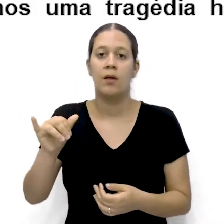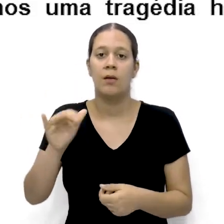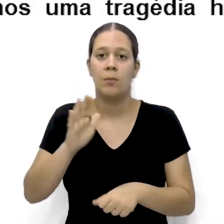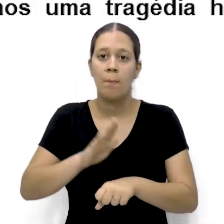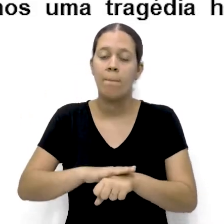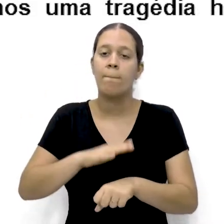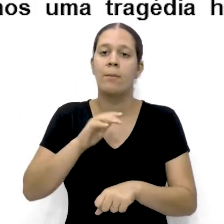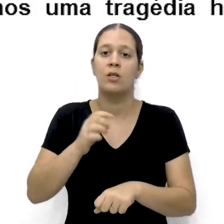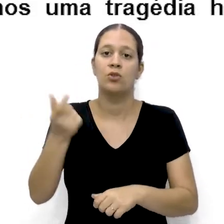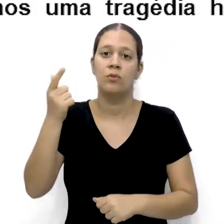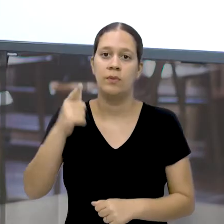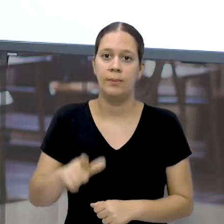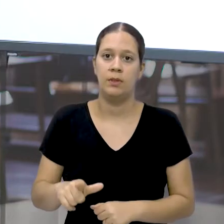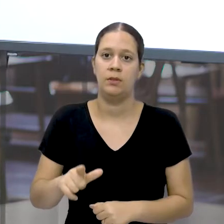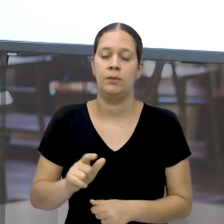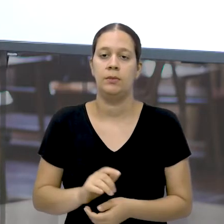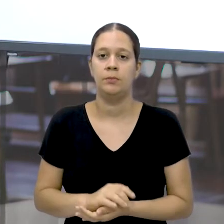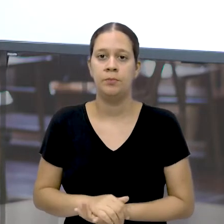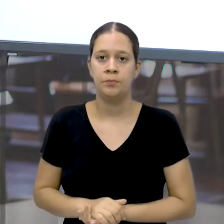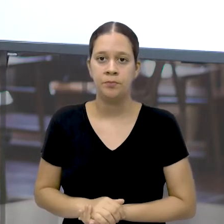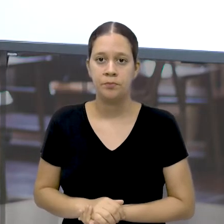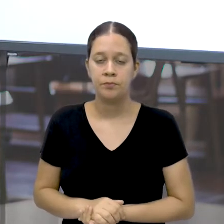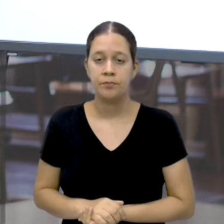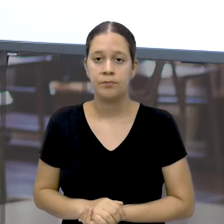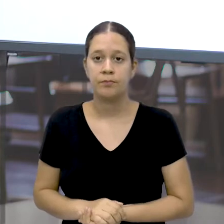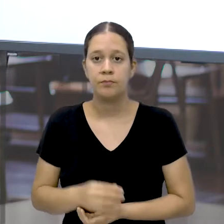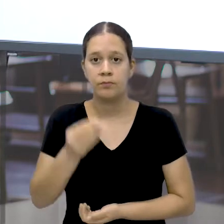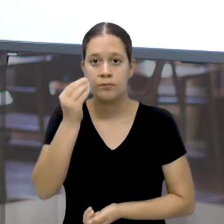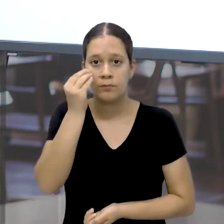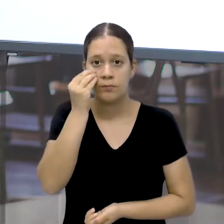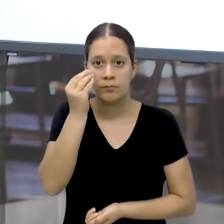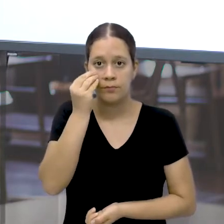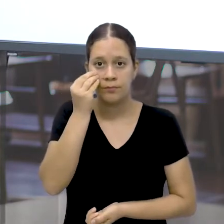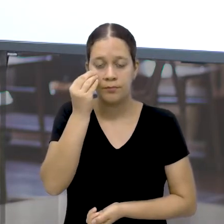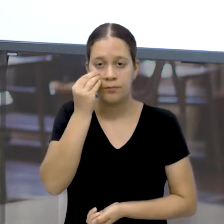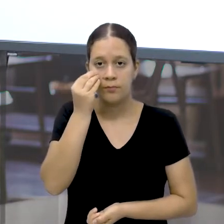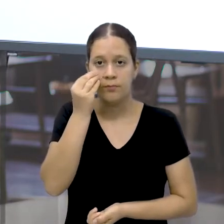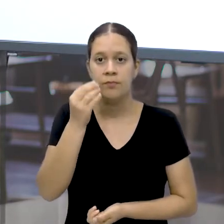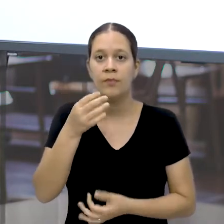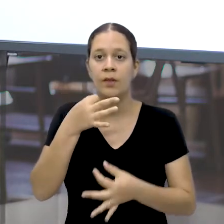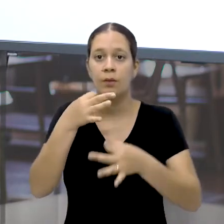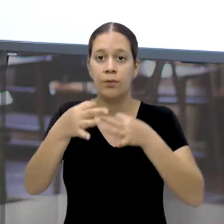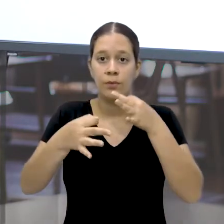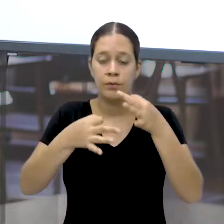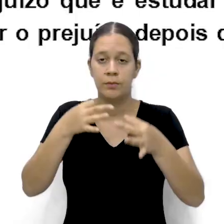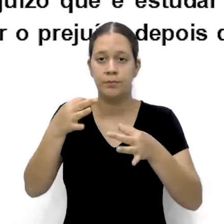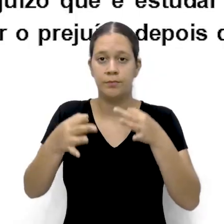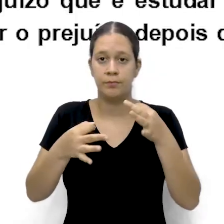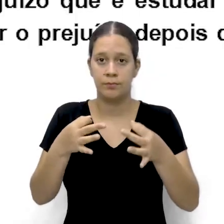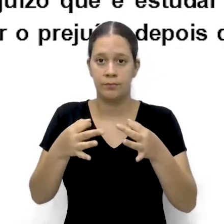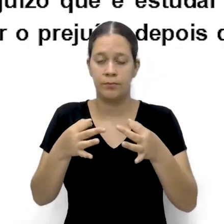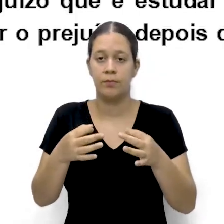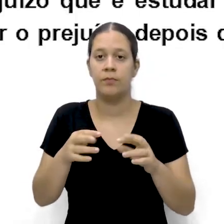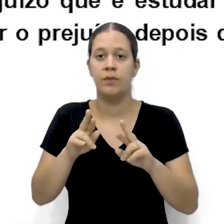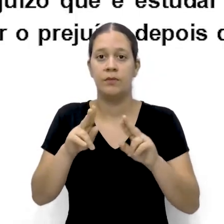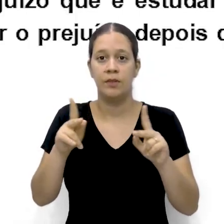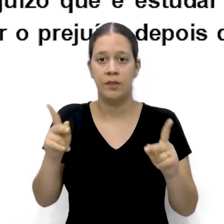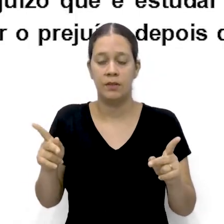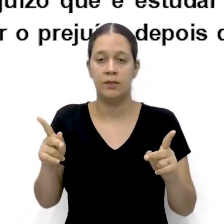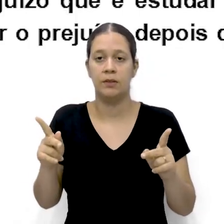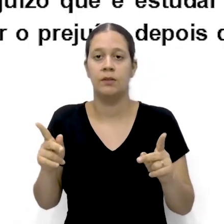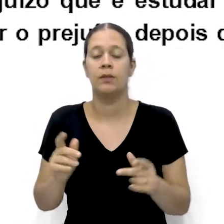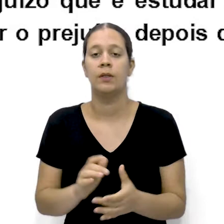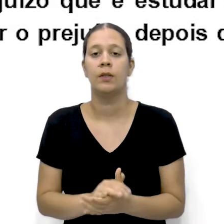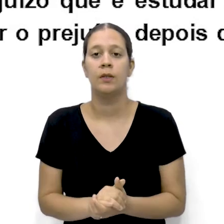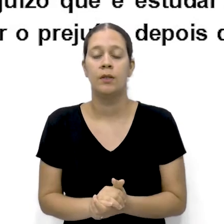Novamente Vamos ver O outro argumento De Lucy Mery Ela expõe Que pelo